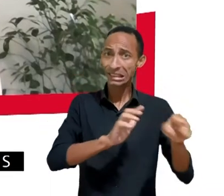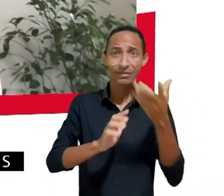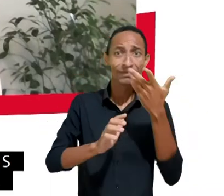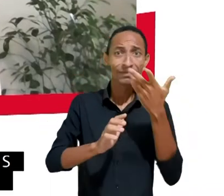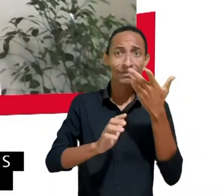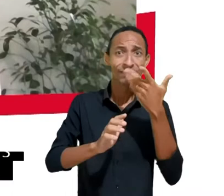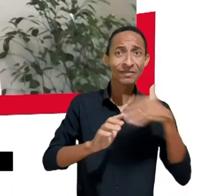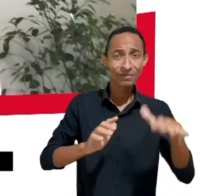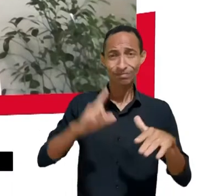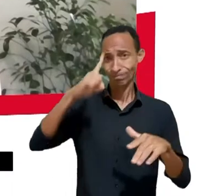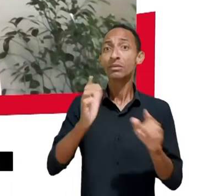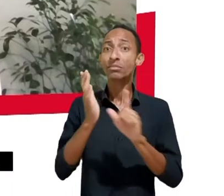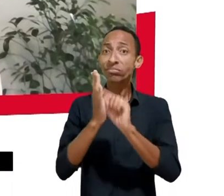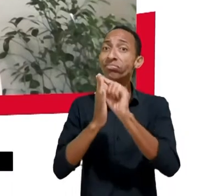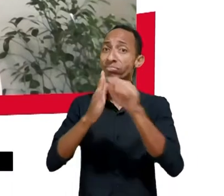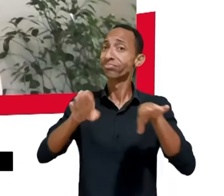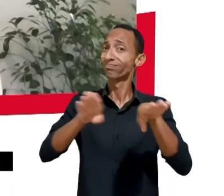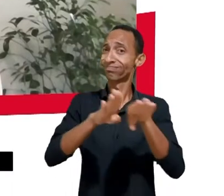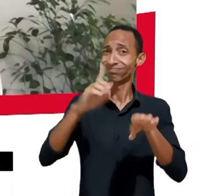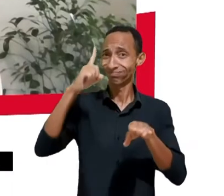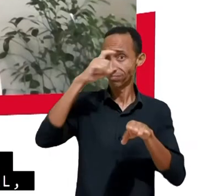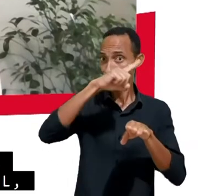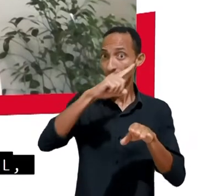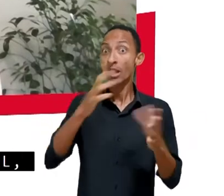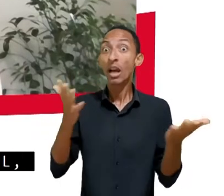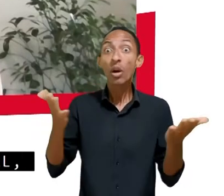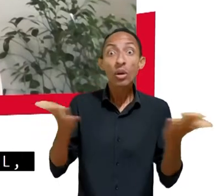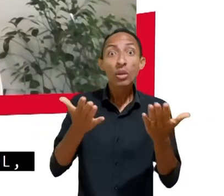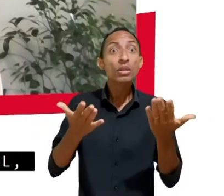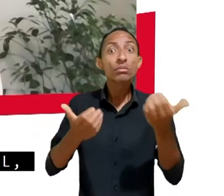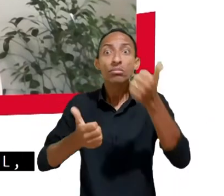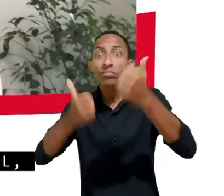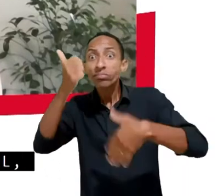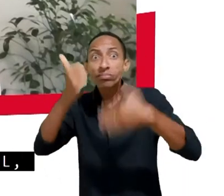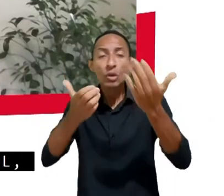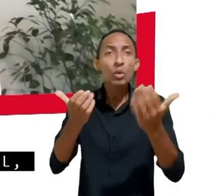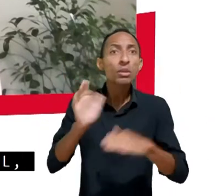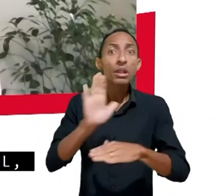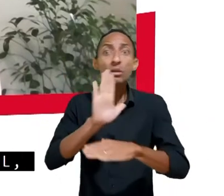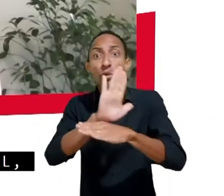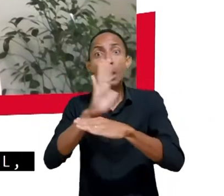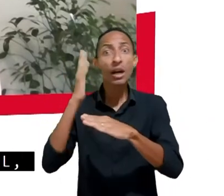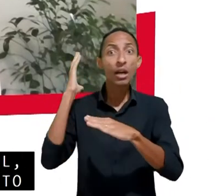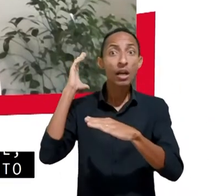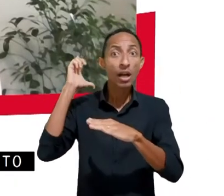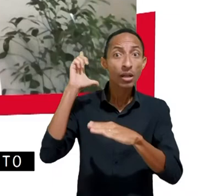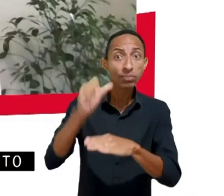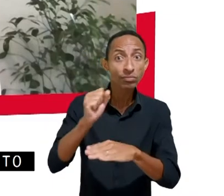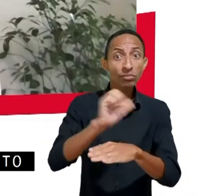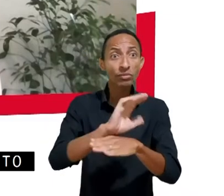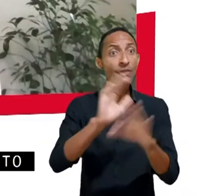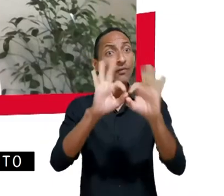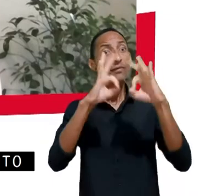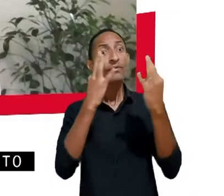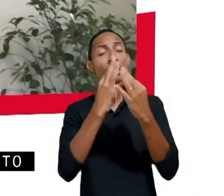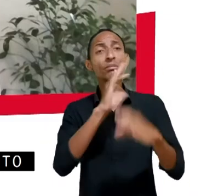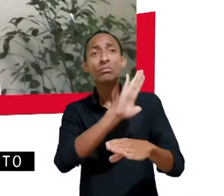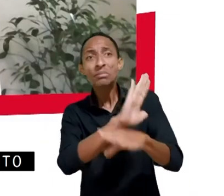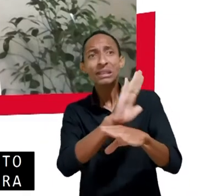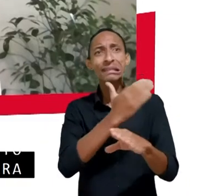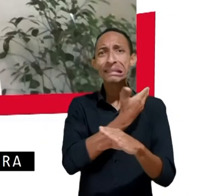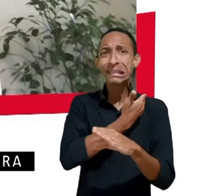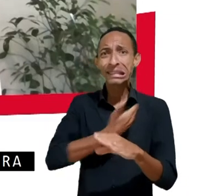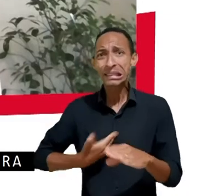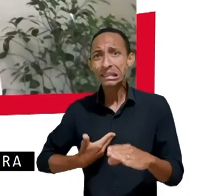fechar este evento apontando caminhos e saídas para essas questões que desafiam famílias, Estado, sociedade e empresas nos tempos